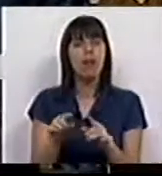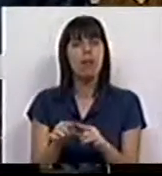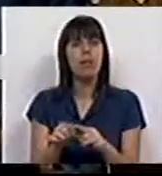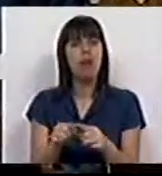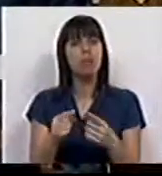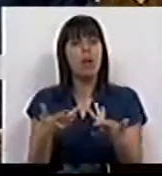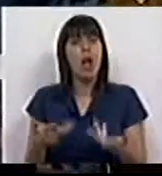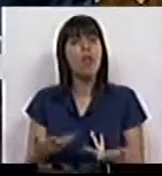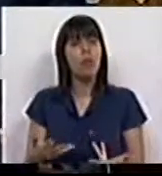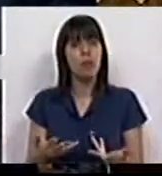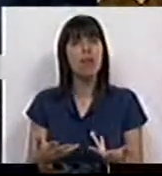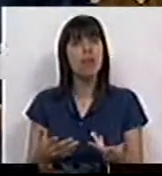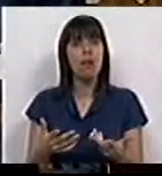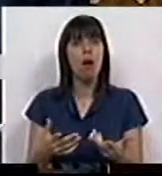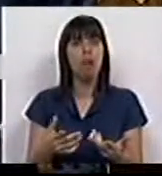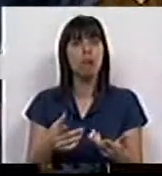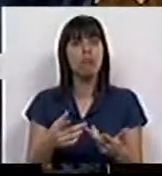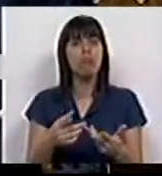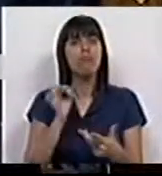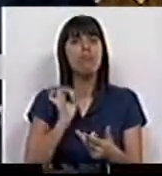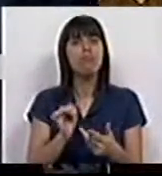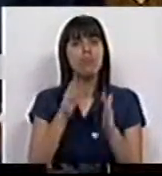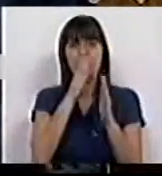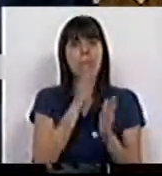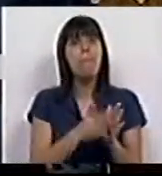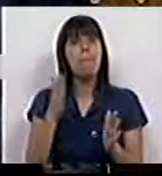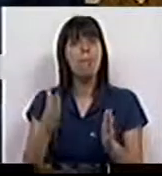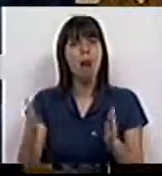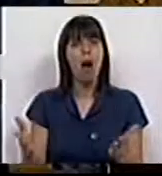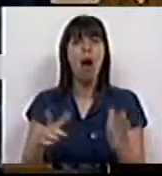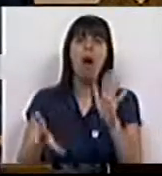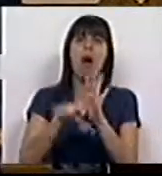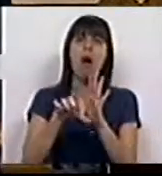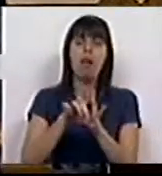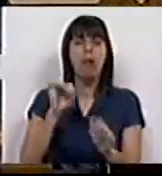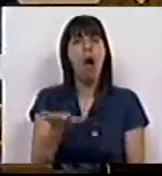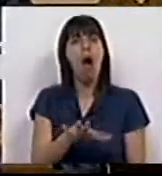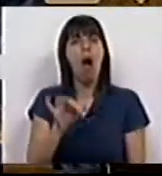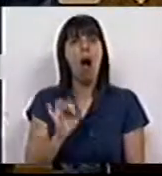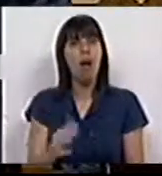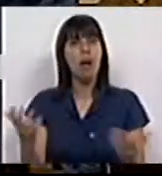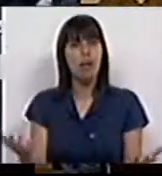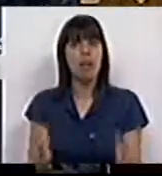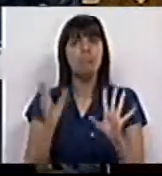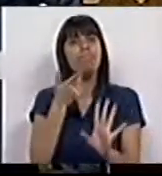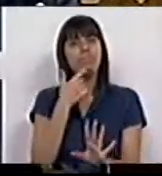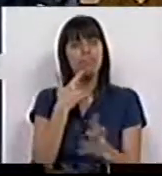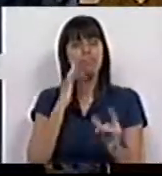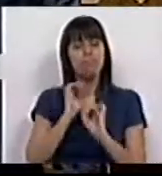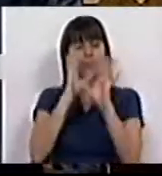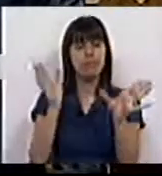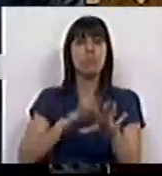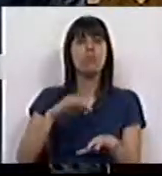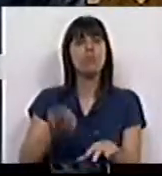atualizar e sobretudo de pôr em vigor a legislação nesta área. Percebe-se,